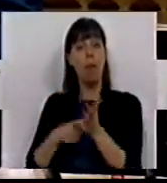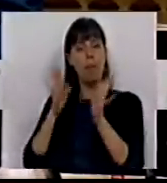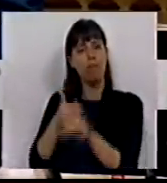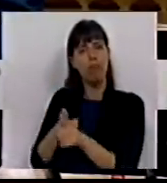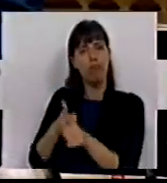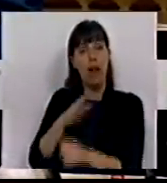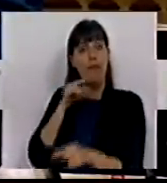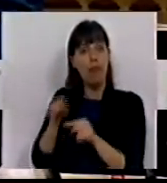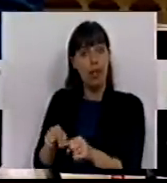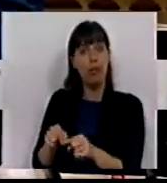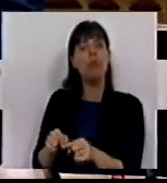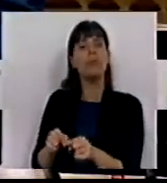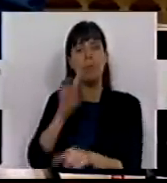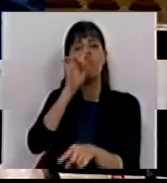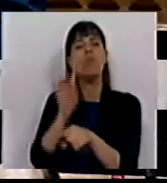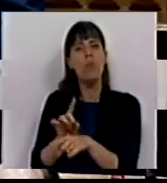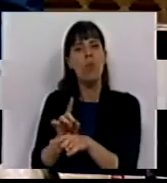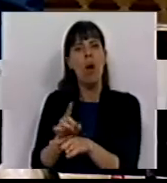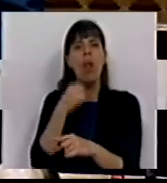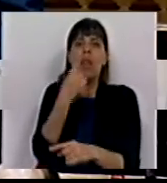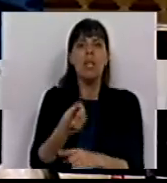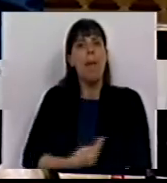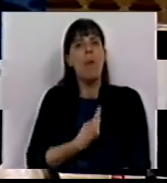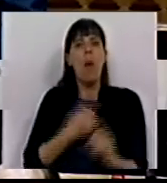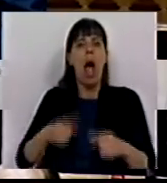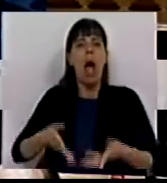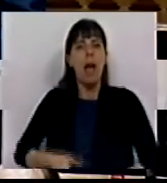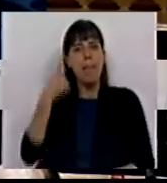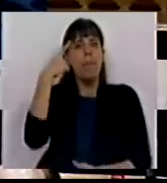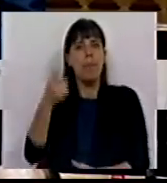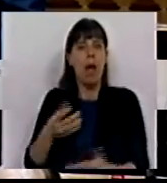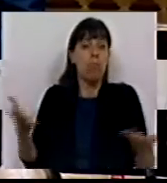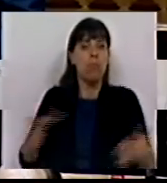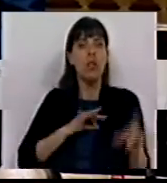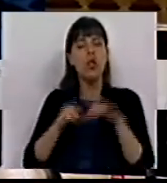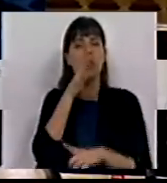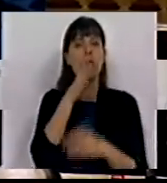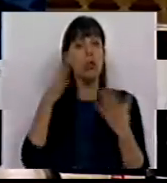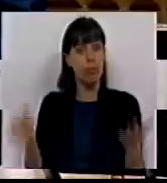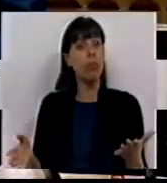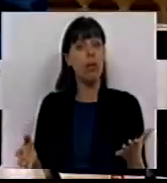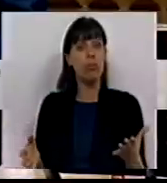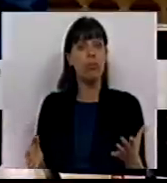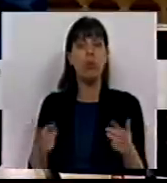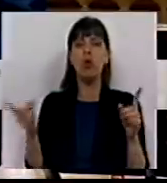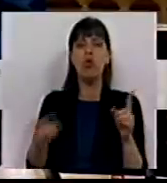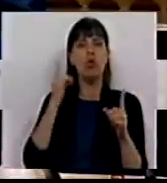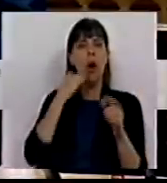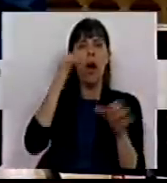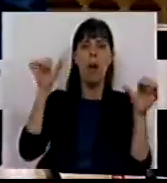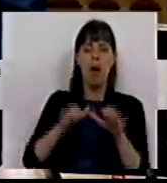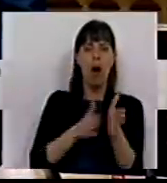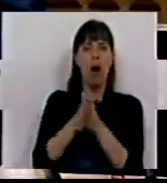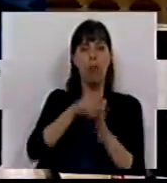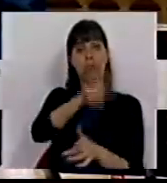necessário acompanhamento dos filhos e ao mesmo tempo afirmar preocupações com a natalidade. Senhoras e Senhores Deputados, não é agravando a